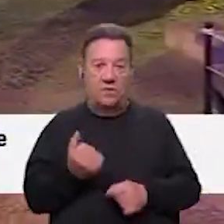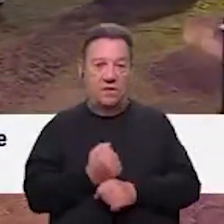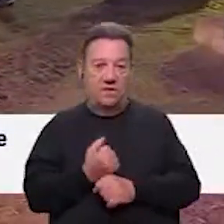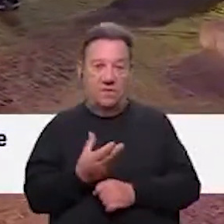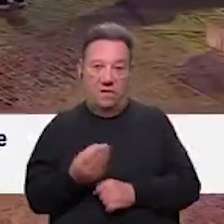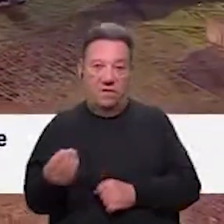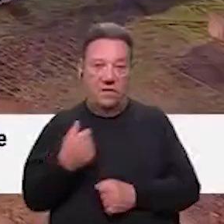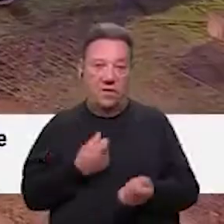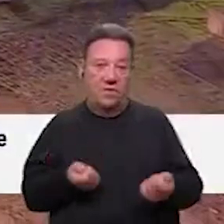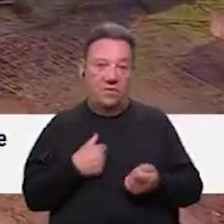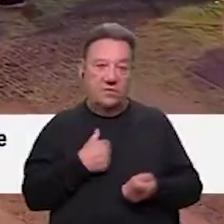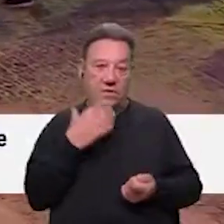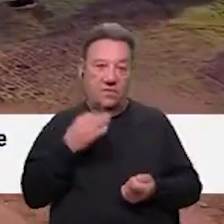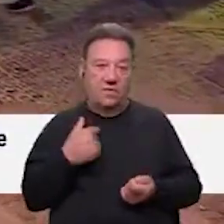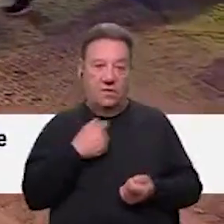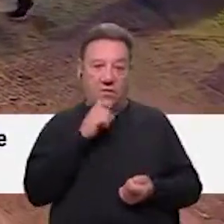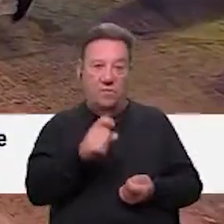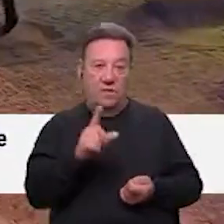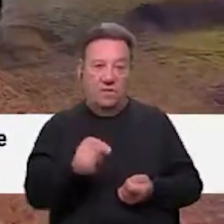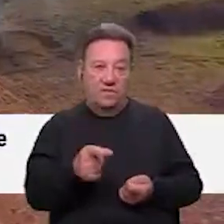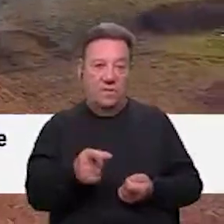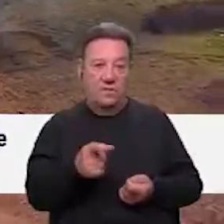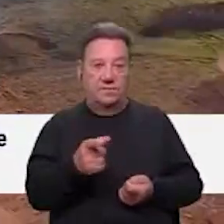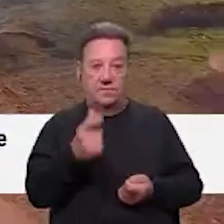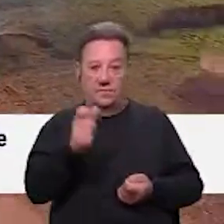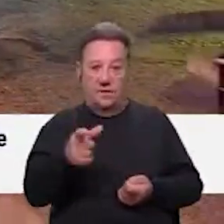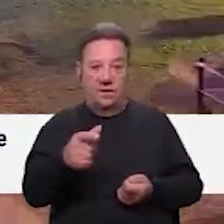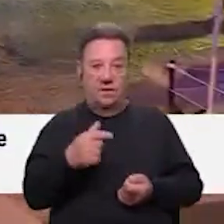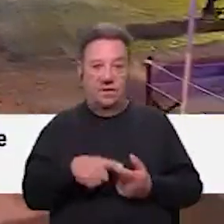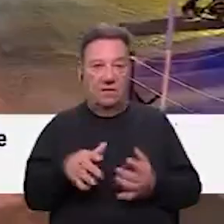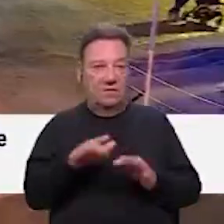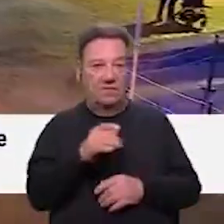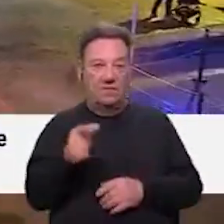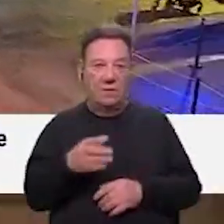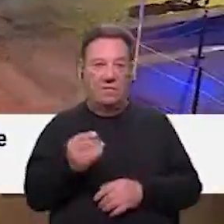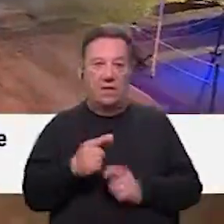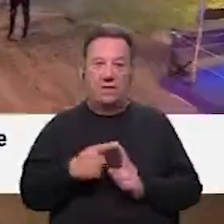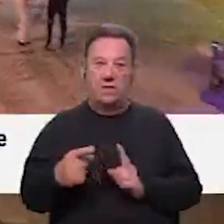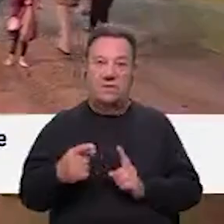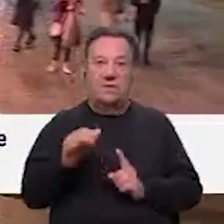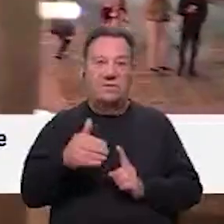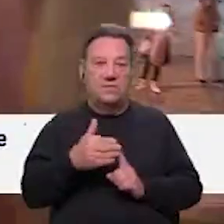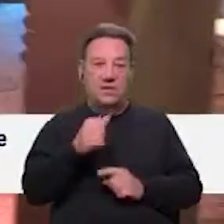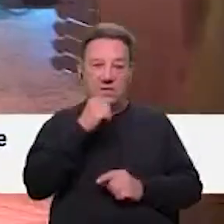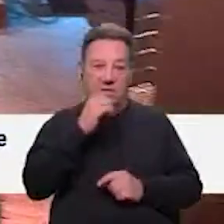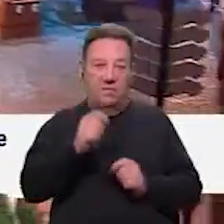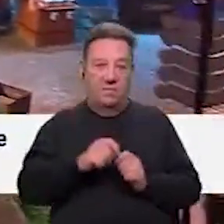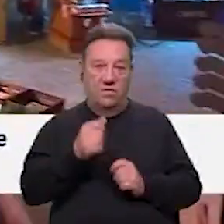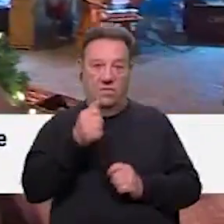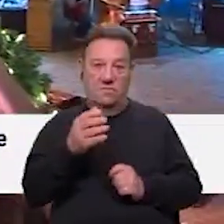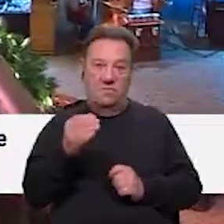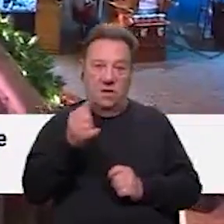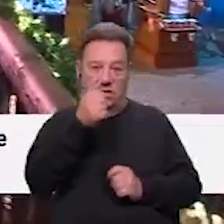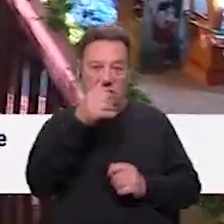e, portanto, a organização, naturalmente, que recomenda também que as pessoas se diluem e que venham mais durante a semana, os fins de semana são sempre períodos mais